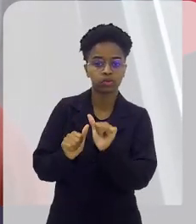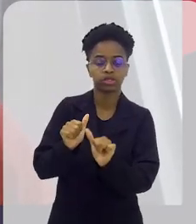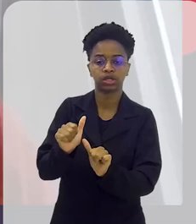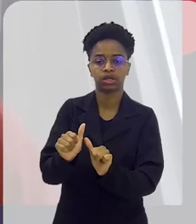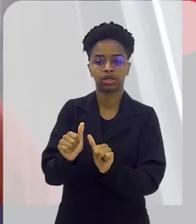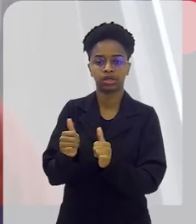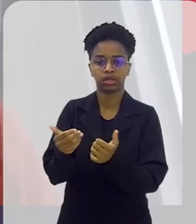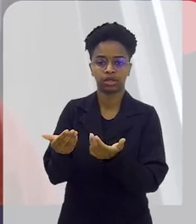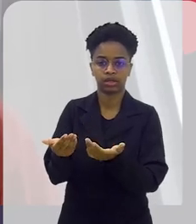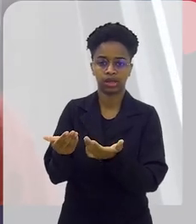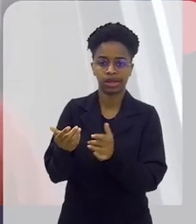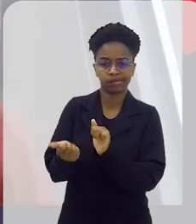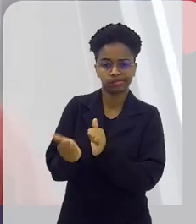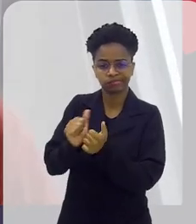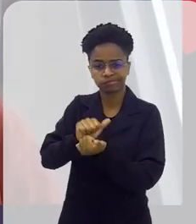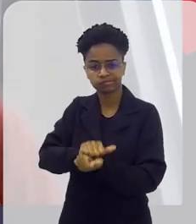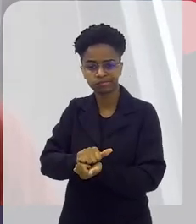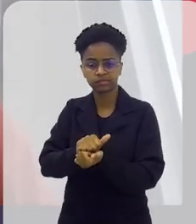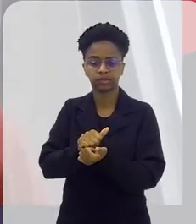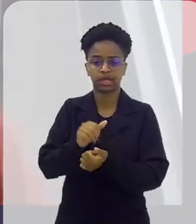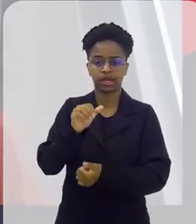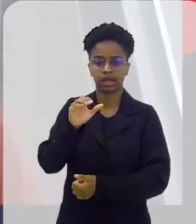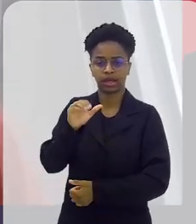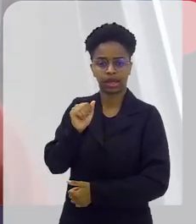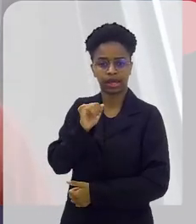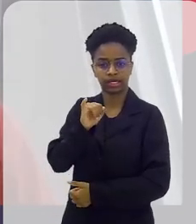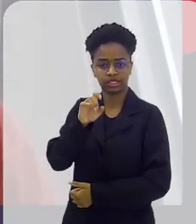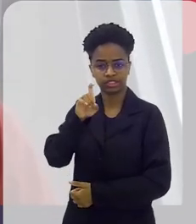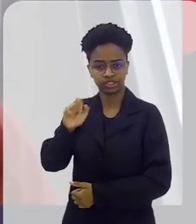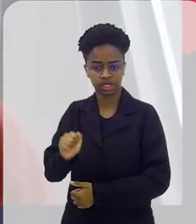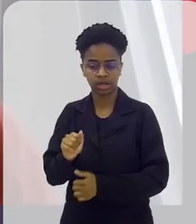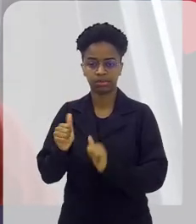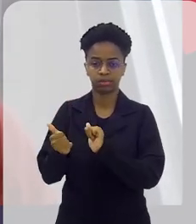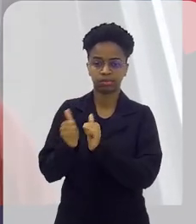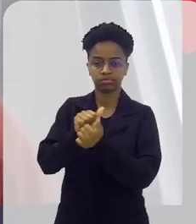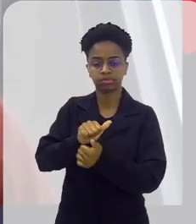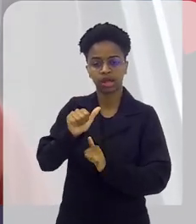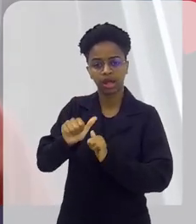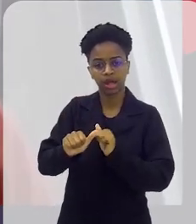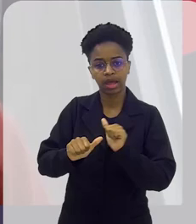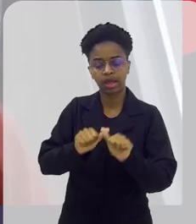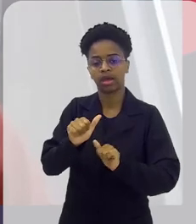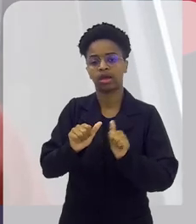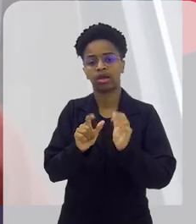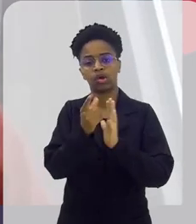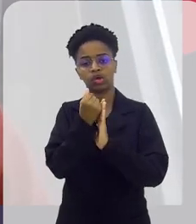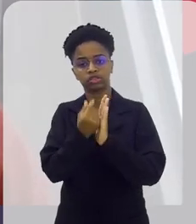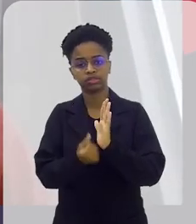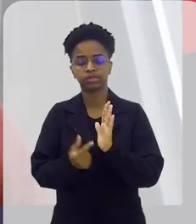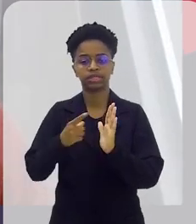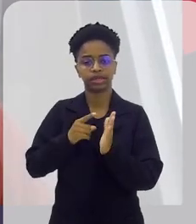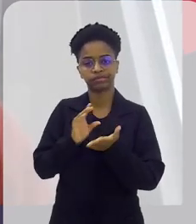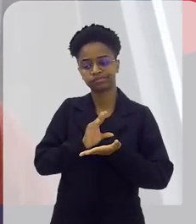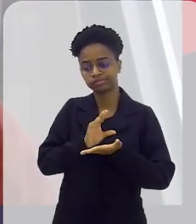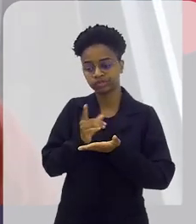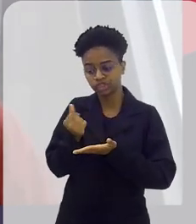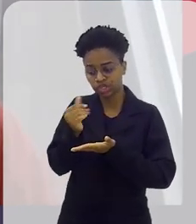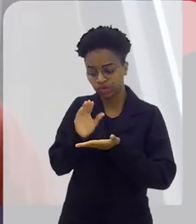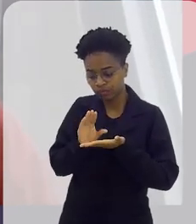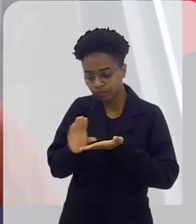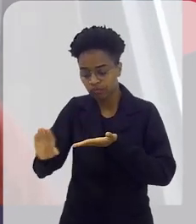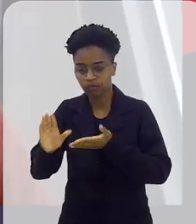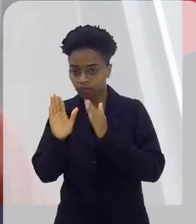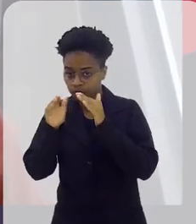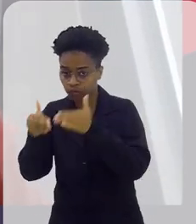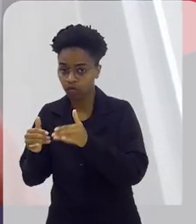ajustando caixa, ajustando orçamento, para que tenham ali aquele dinheiro voltado para uma